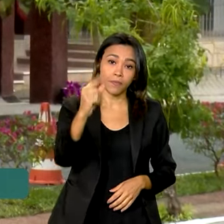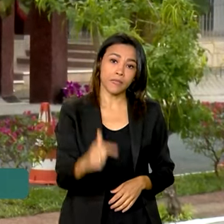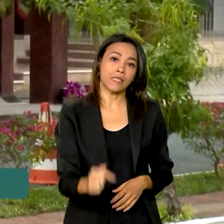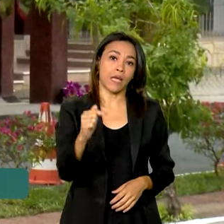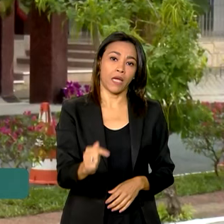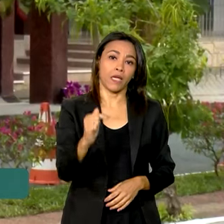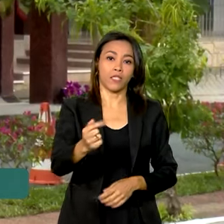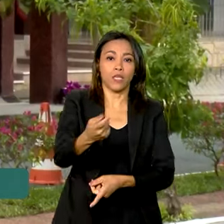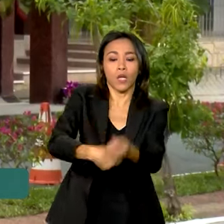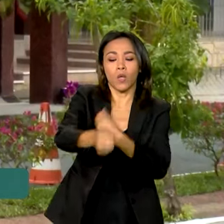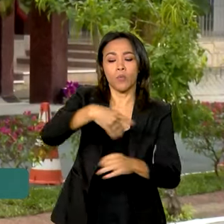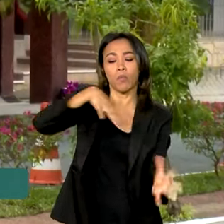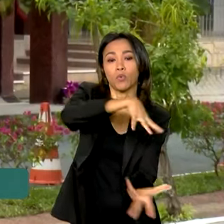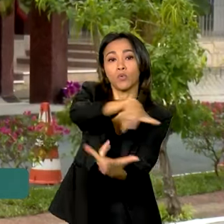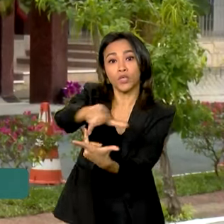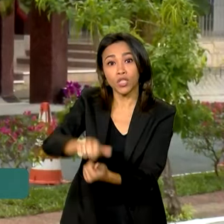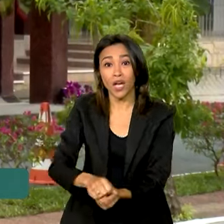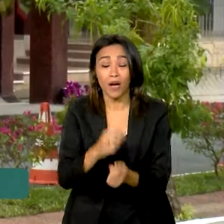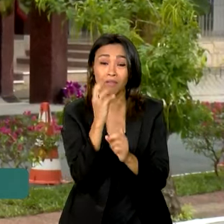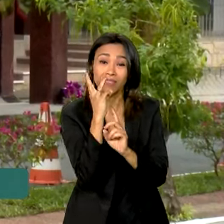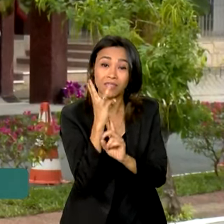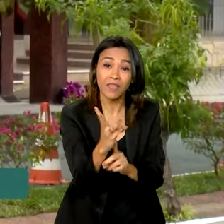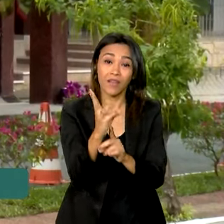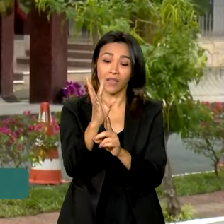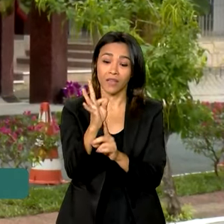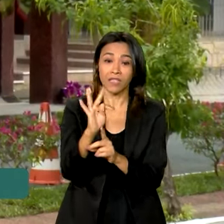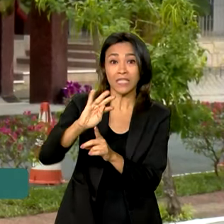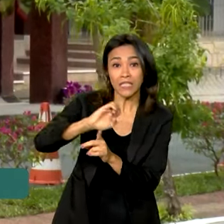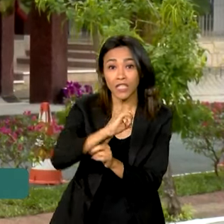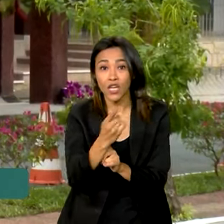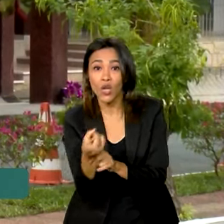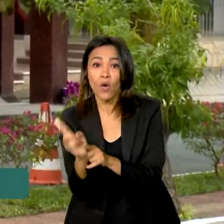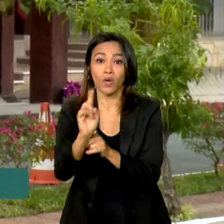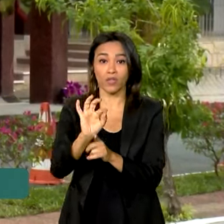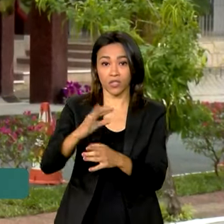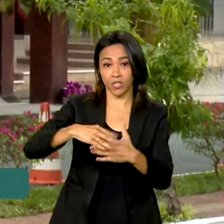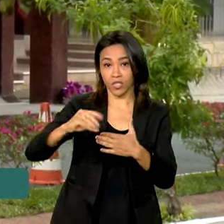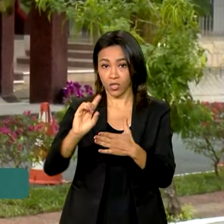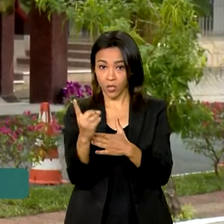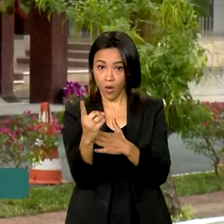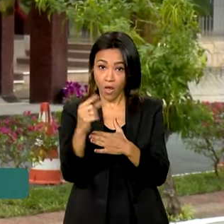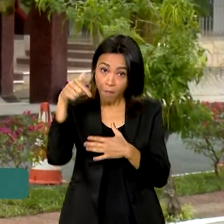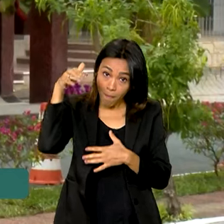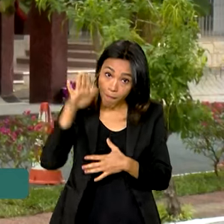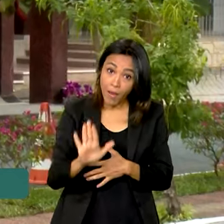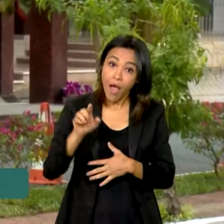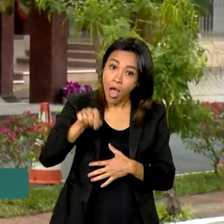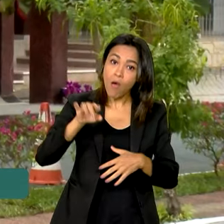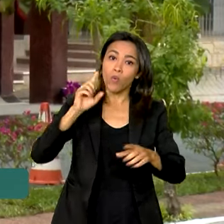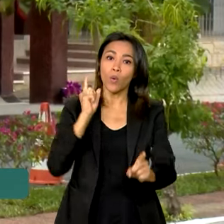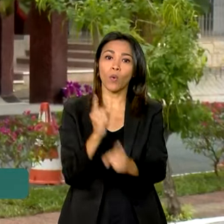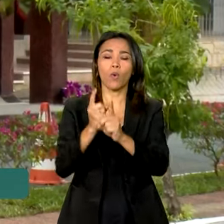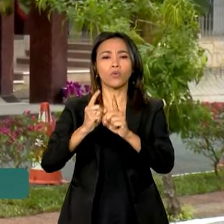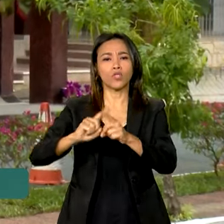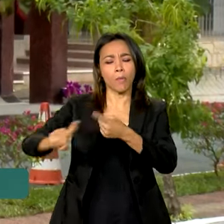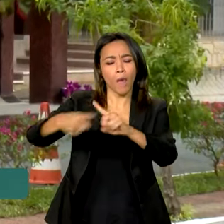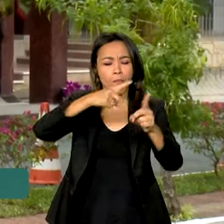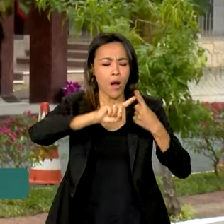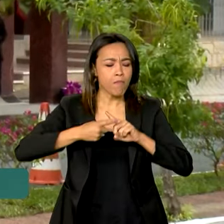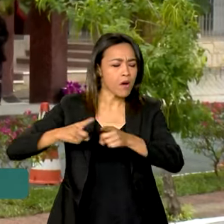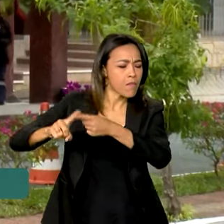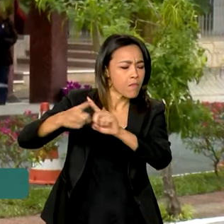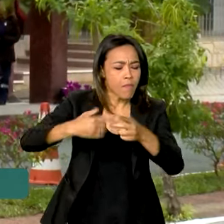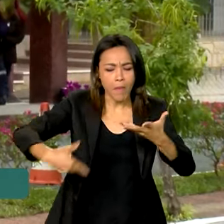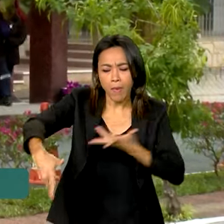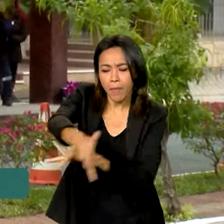mundial, com cerca de 3 trilhões de dólares, mas também é um fórum de integração regional, respeito